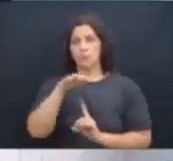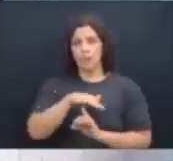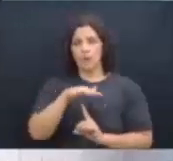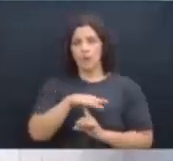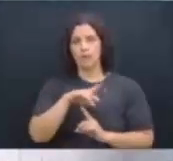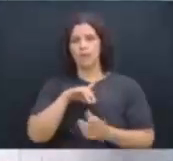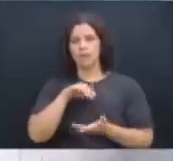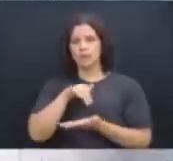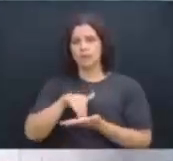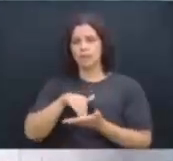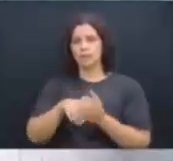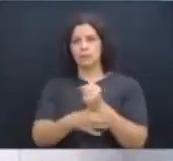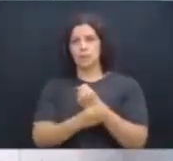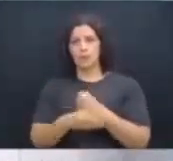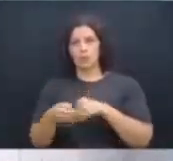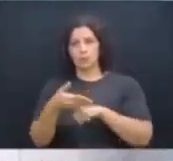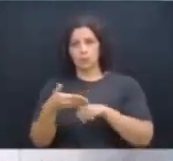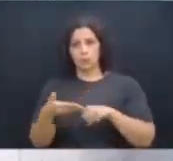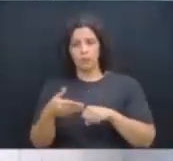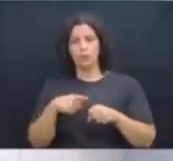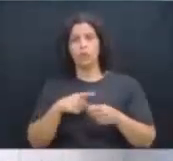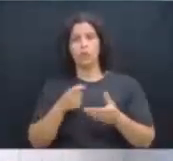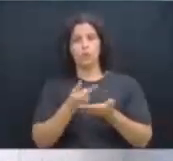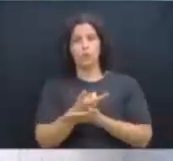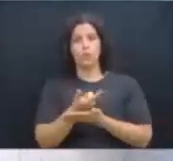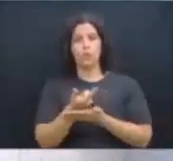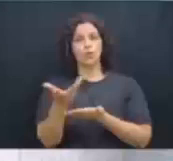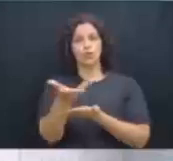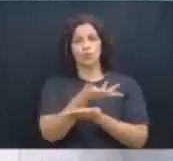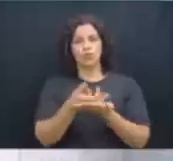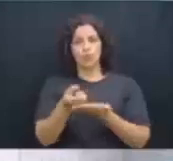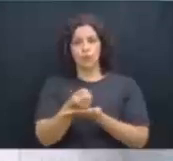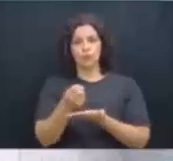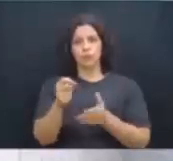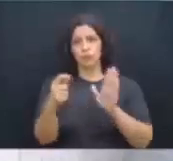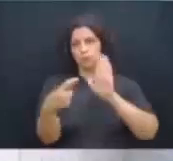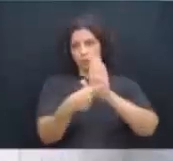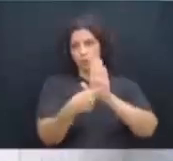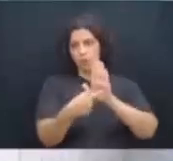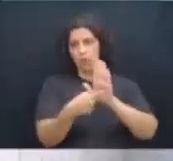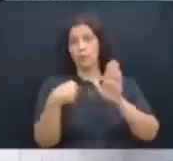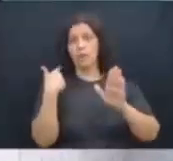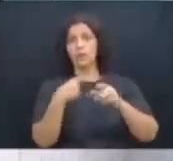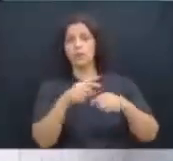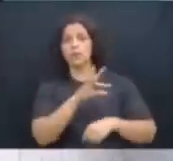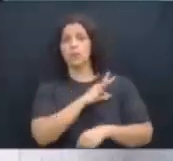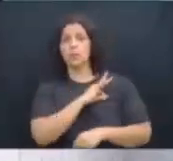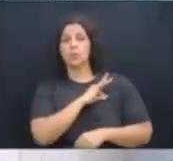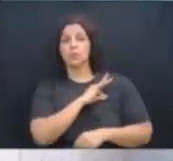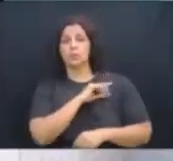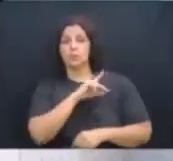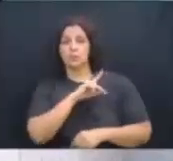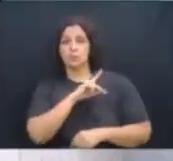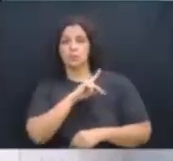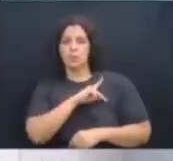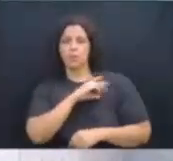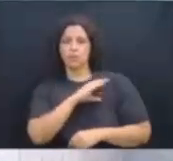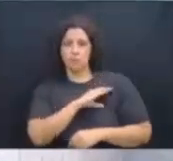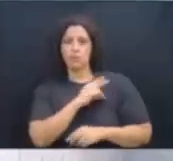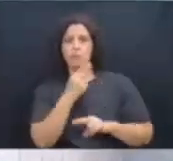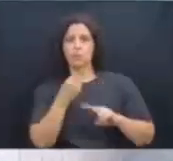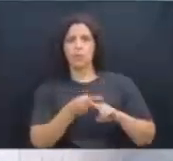através da Secretaria de Segurança Pública, comprou um software de inteligência para a nossa polícia civil utilizar